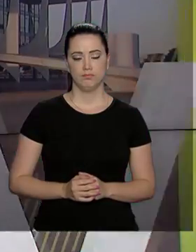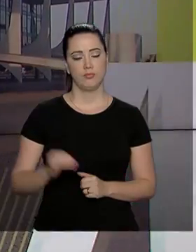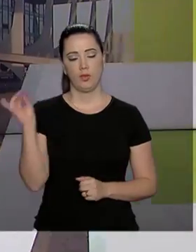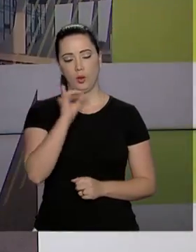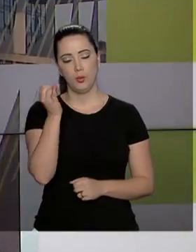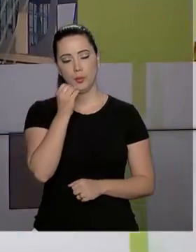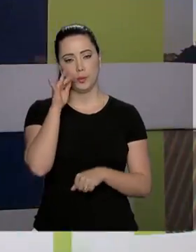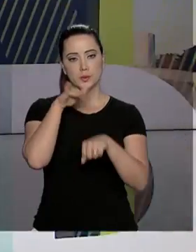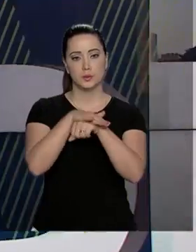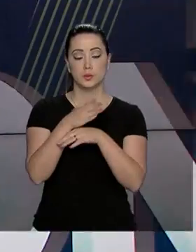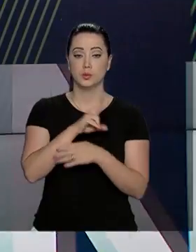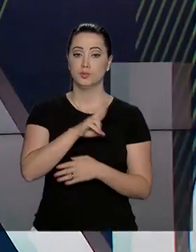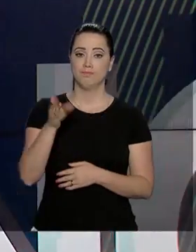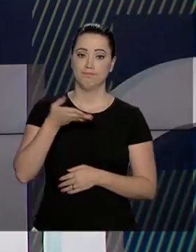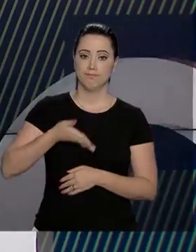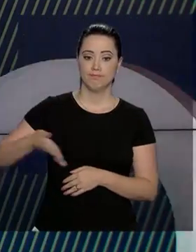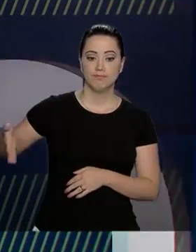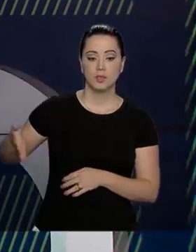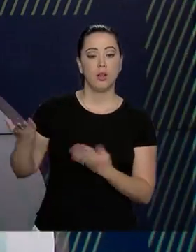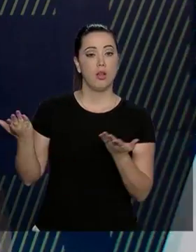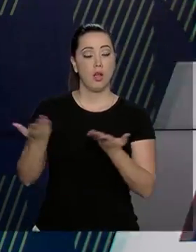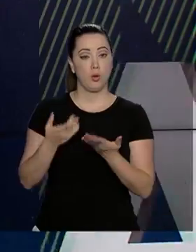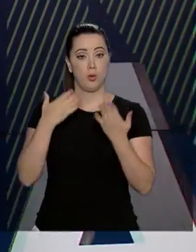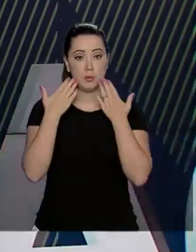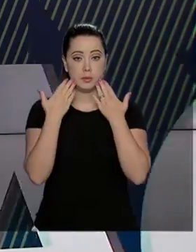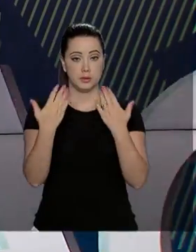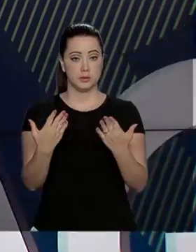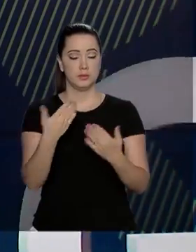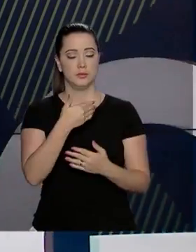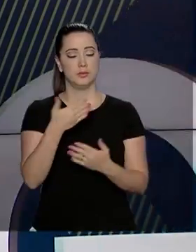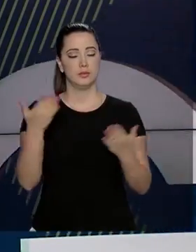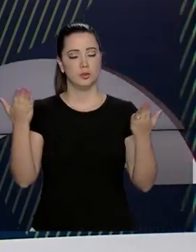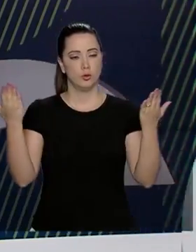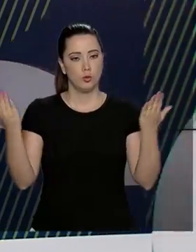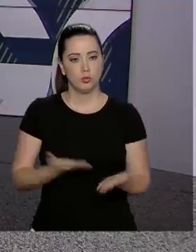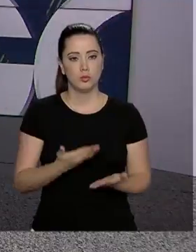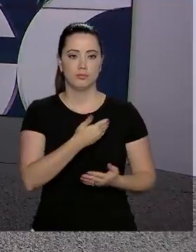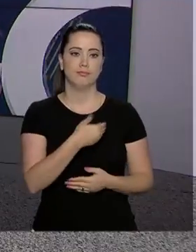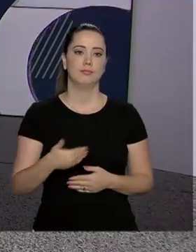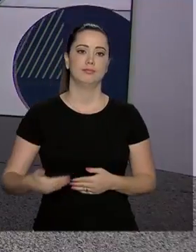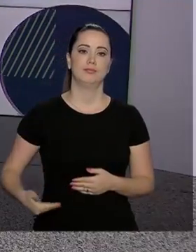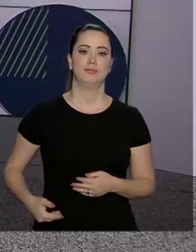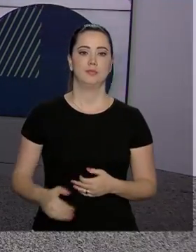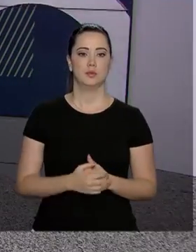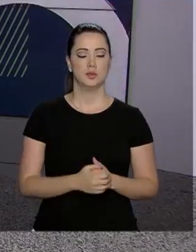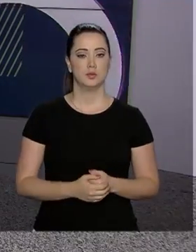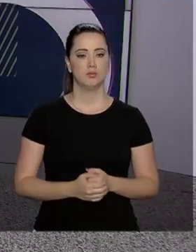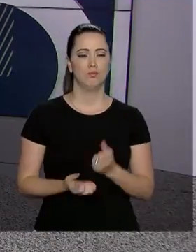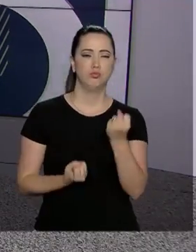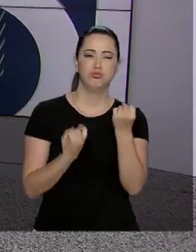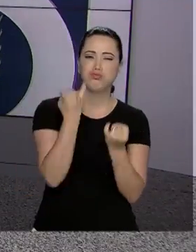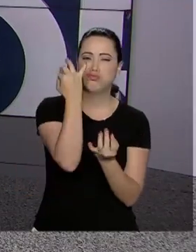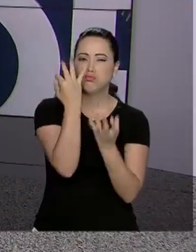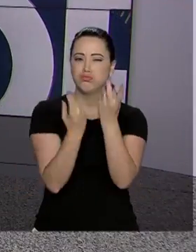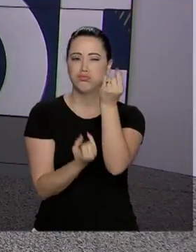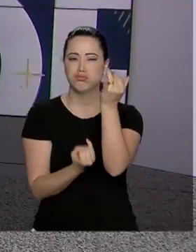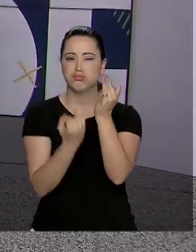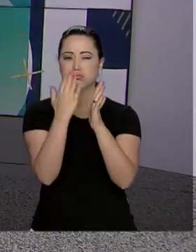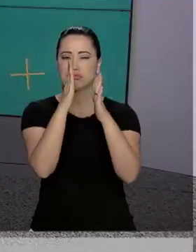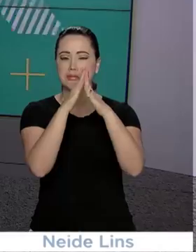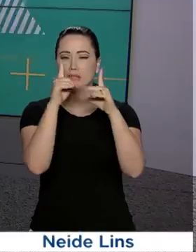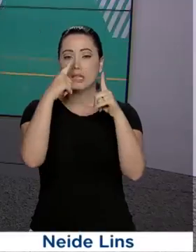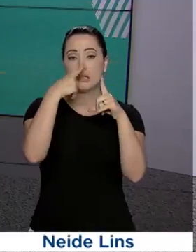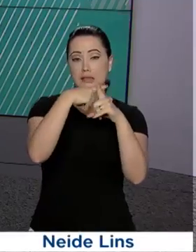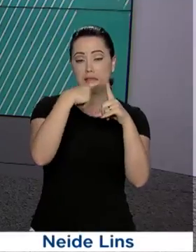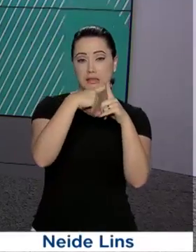Olá, boa noite. Eu sou o Roberto Camargo e está no ar o Governo Agora. Um incêndio atingiu a Catedral de Notre